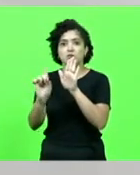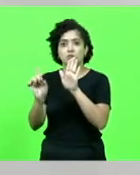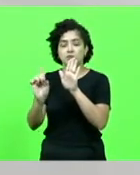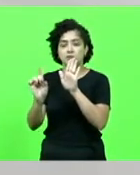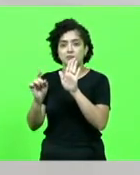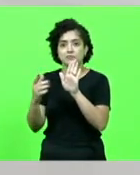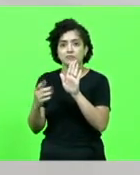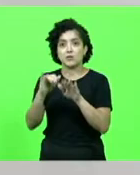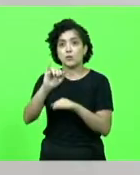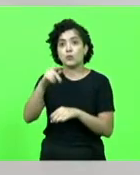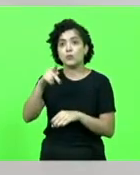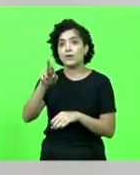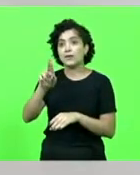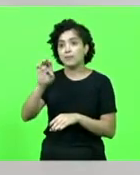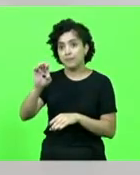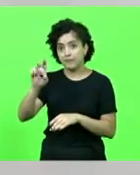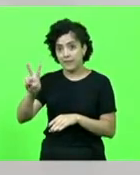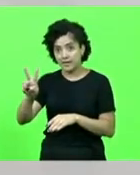Iprev.